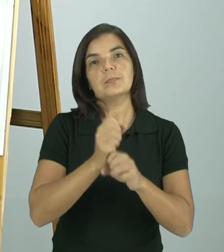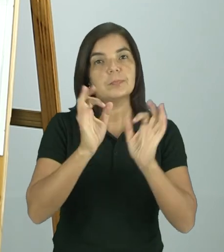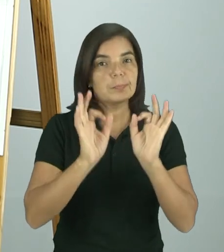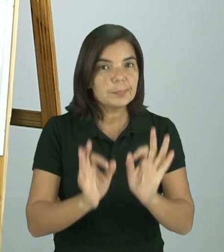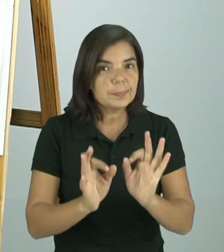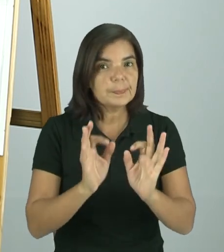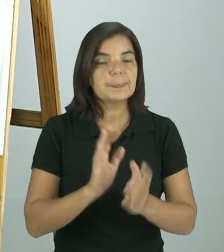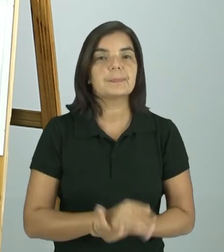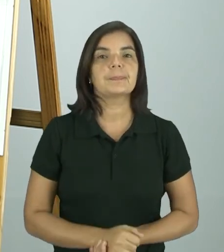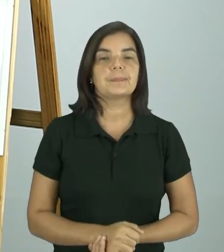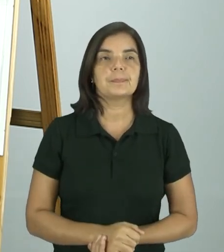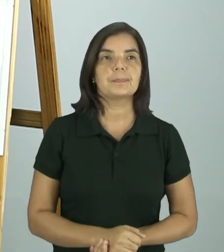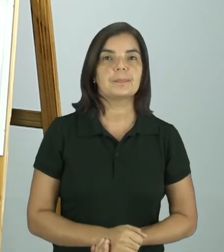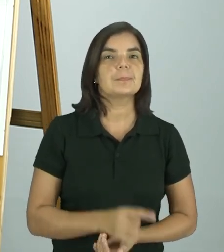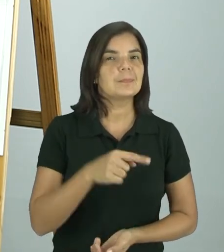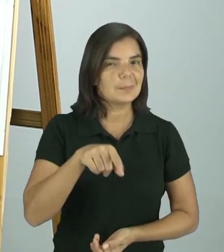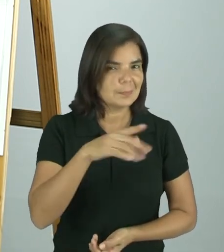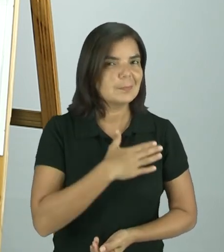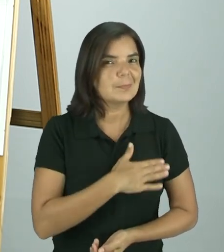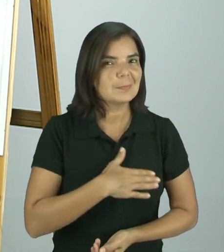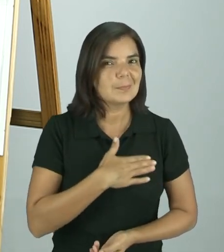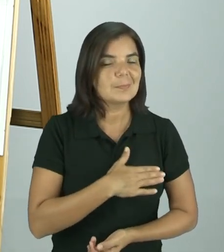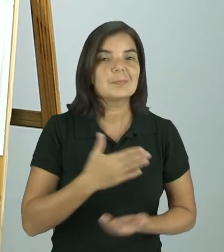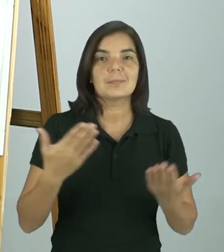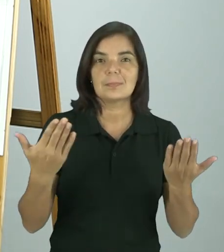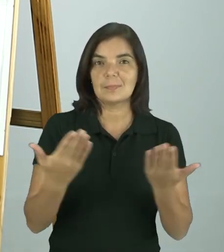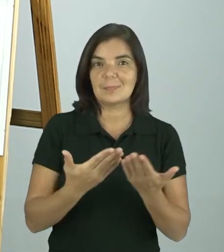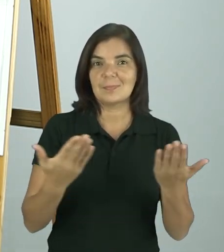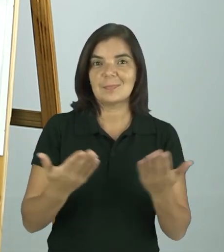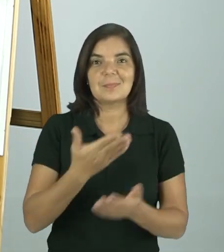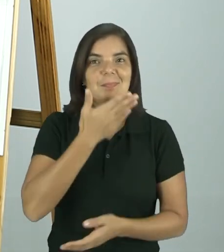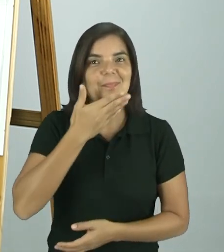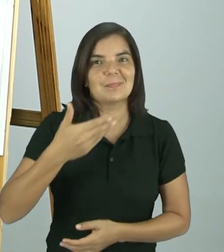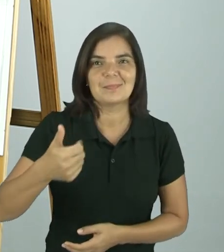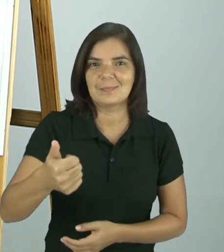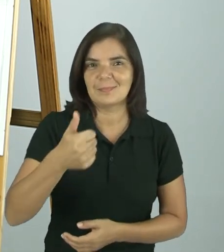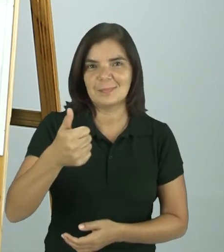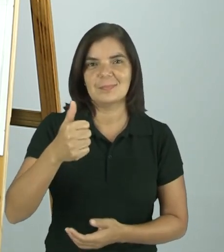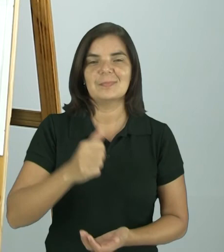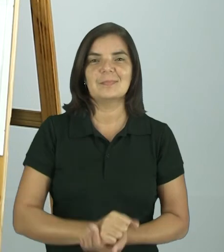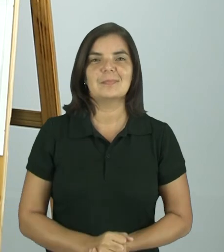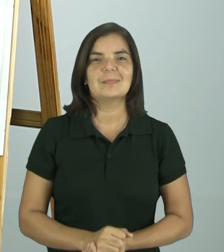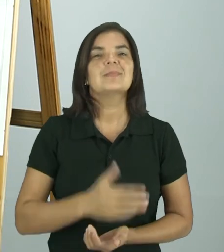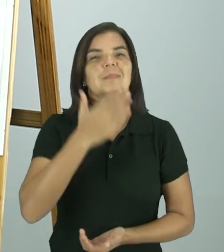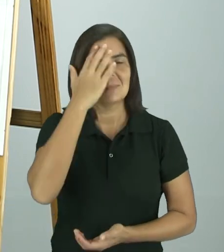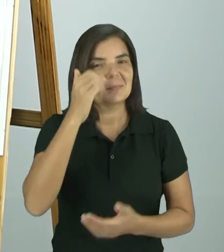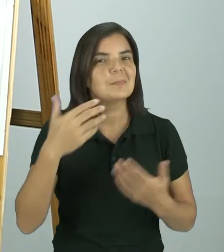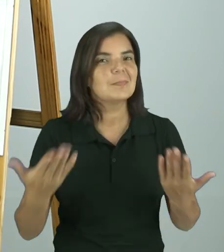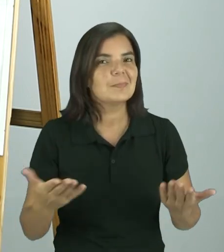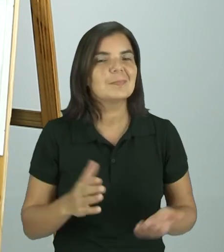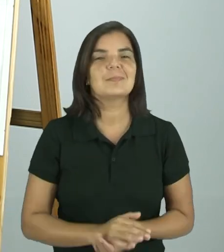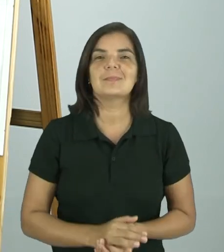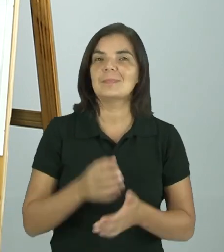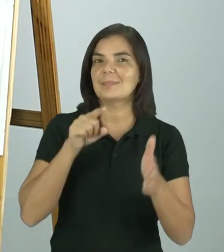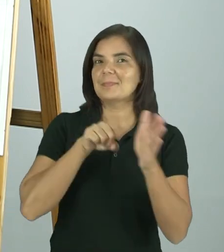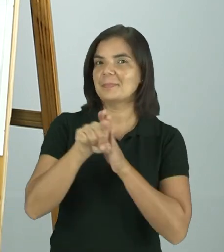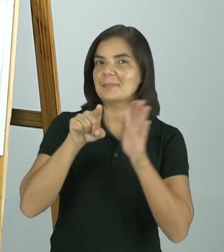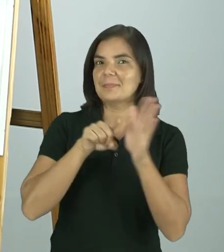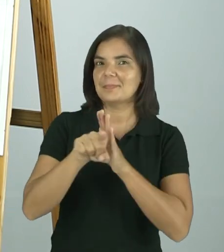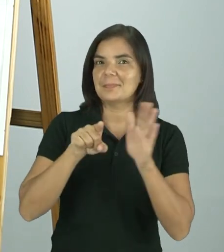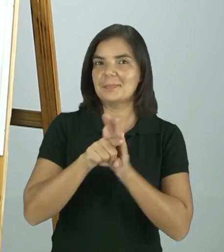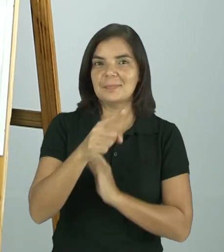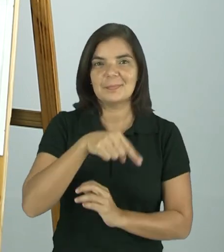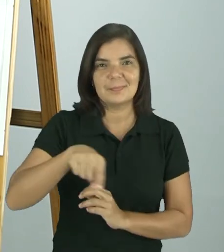Certinho? Vamos lá, vocês gostaram? Agora vem a parte melhor. Sabe qual é? As perguntinhas.